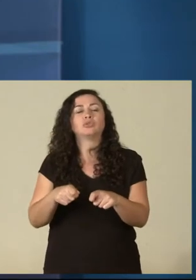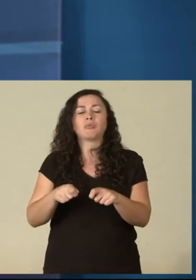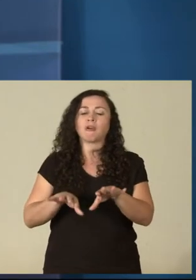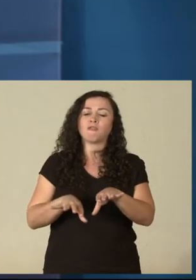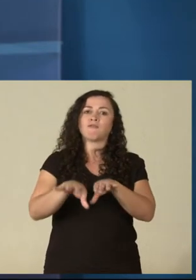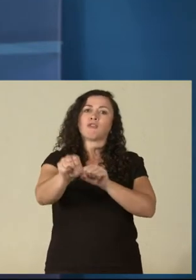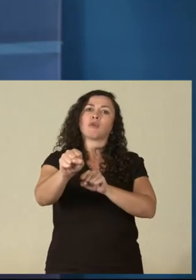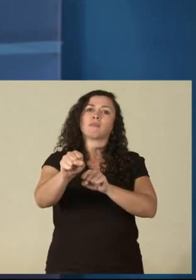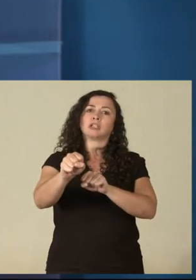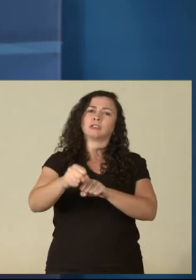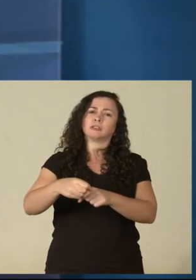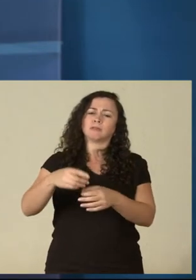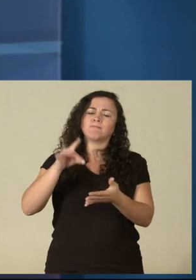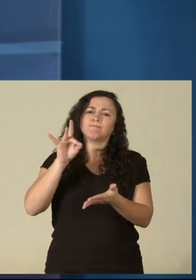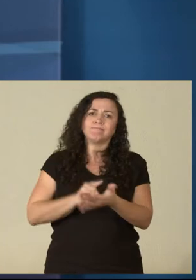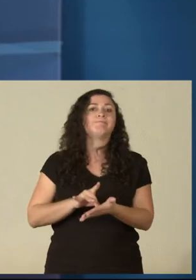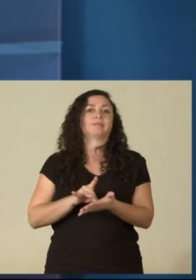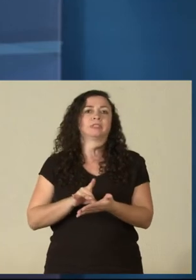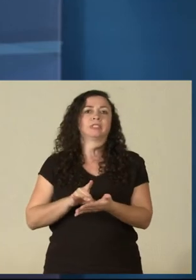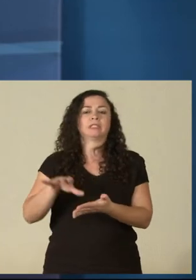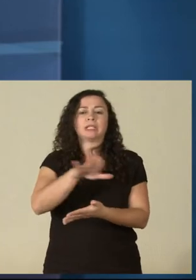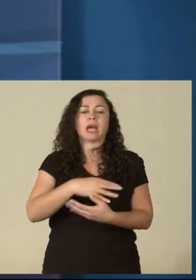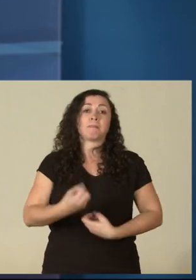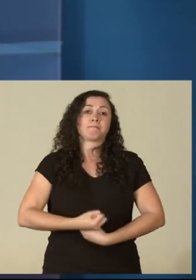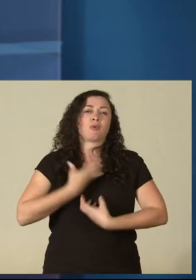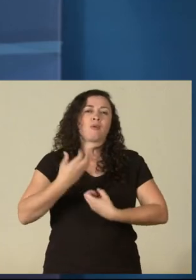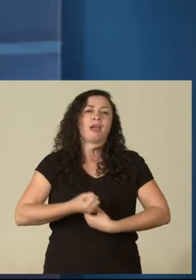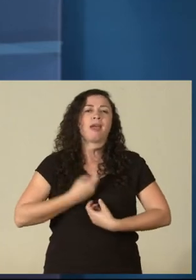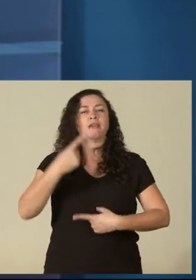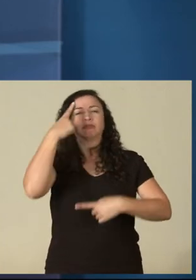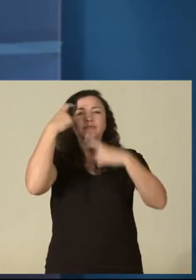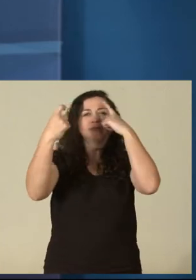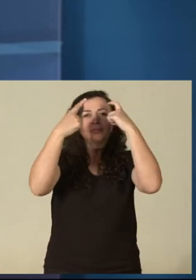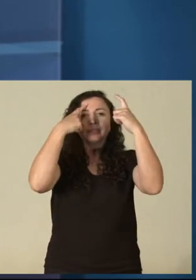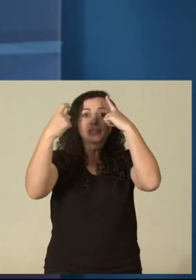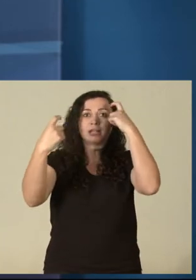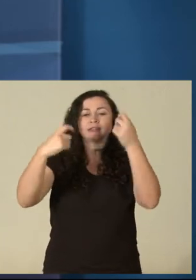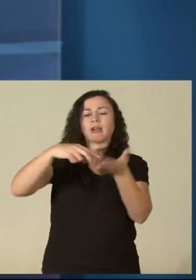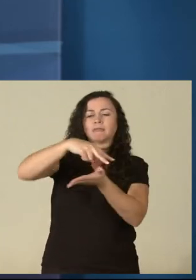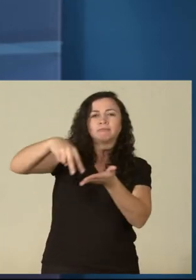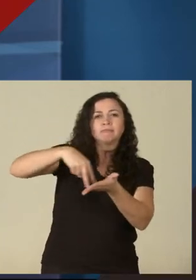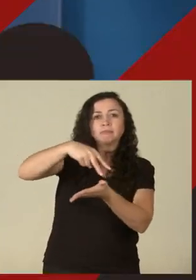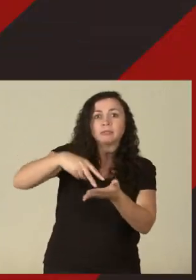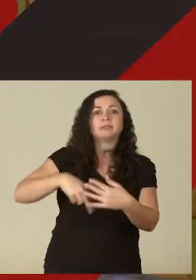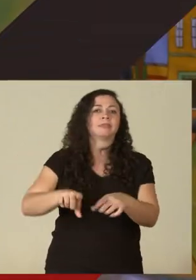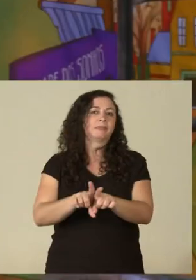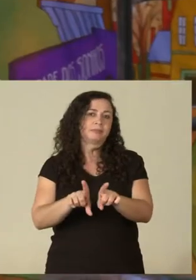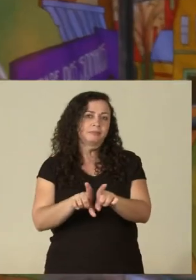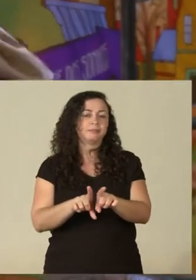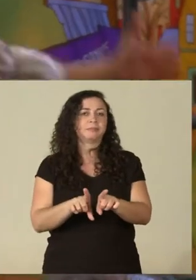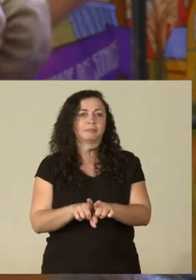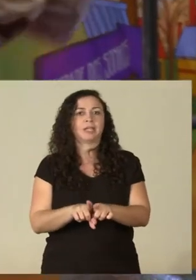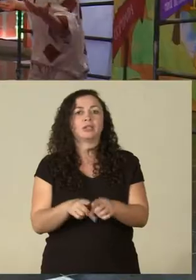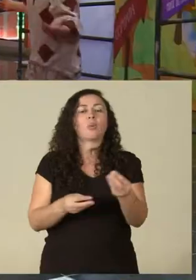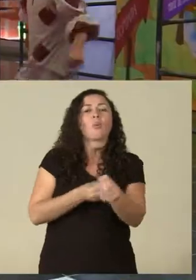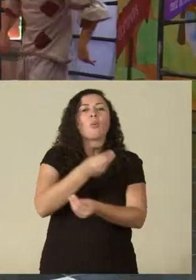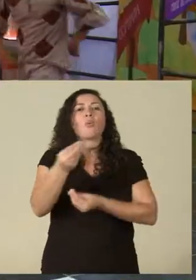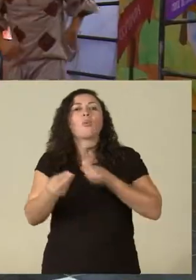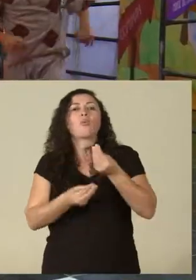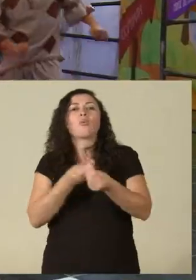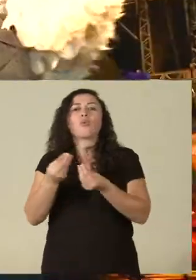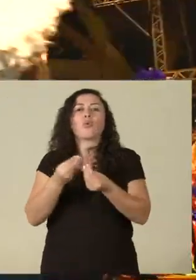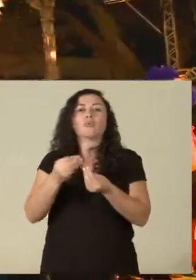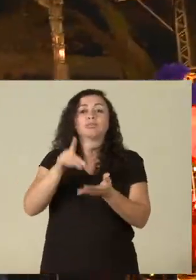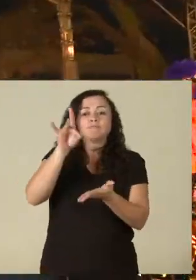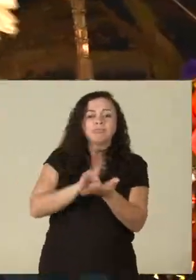sólida na área de poética, na área de criação, na área performática, digamos assim, em como atuar sendo um